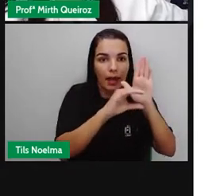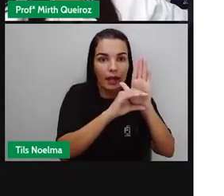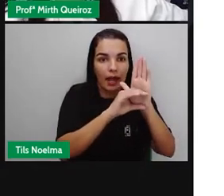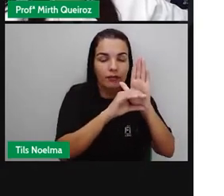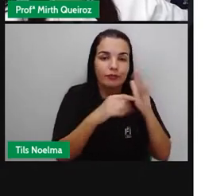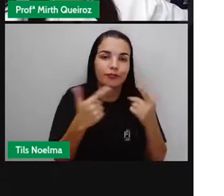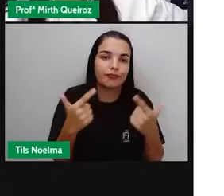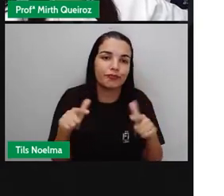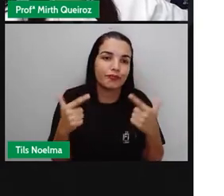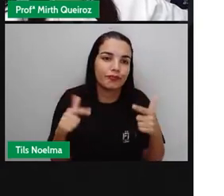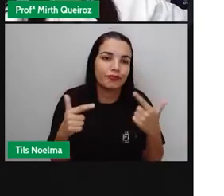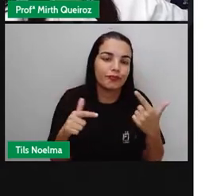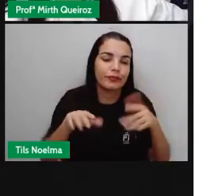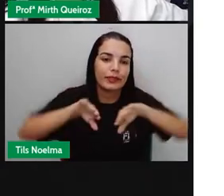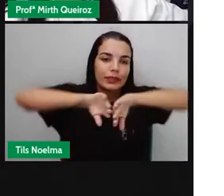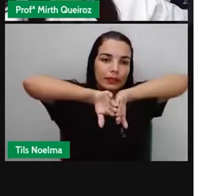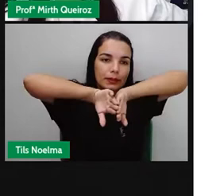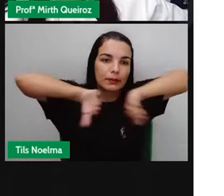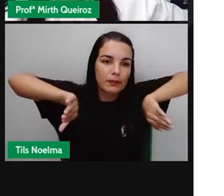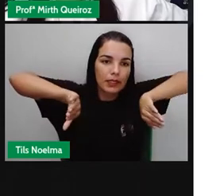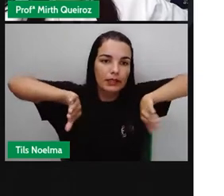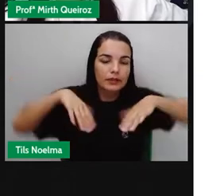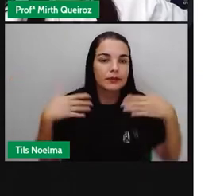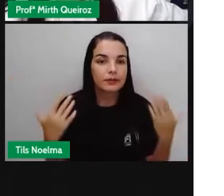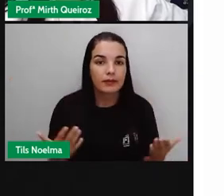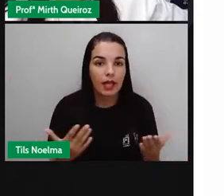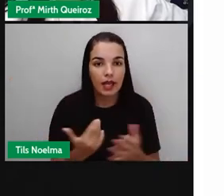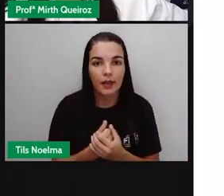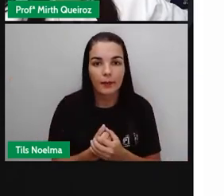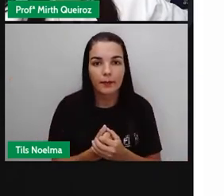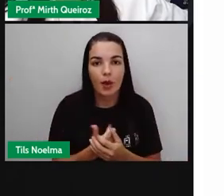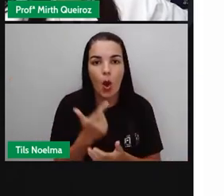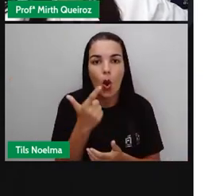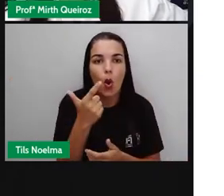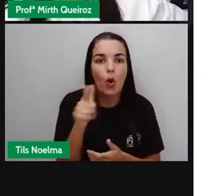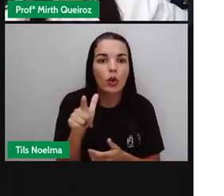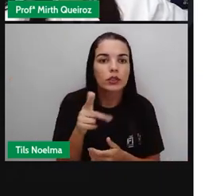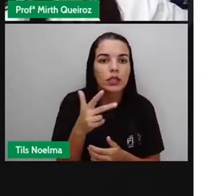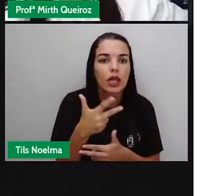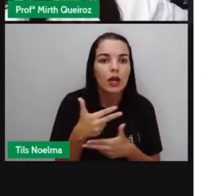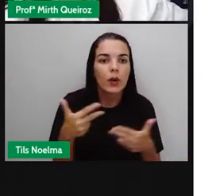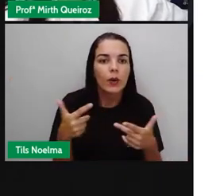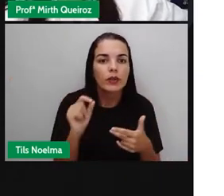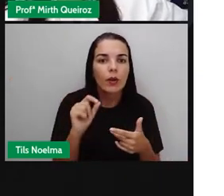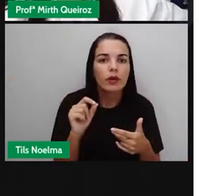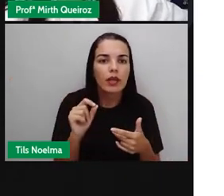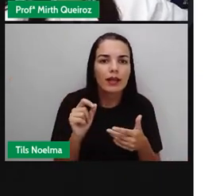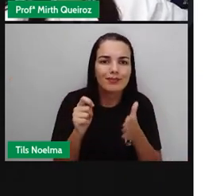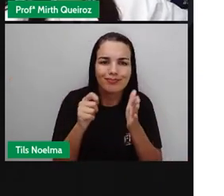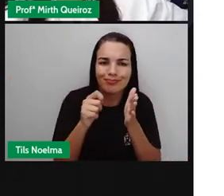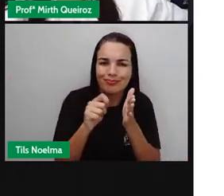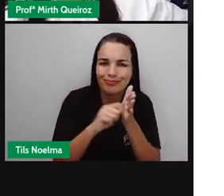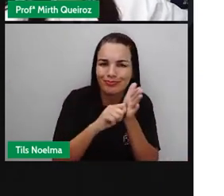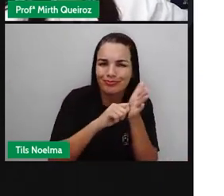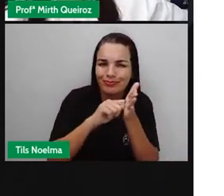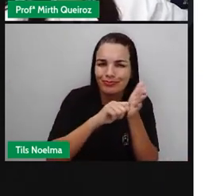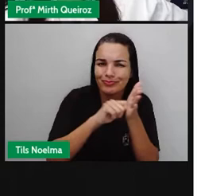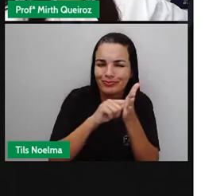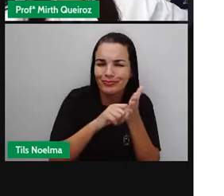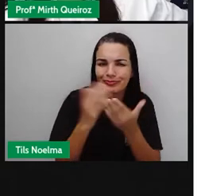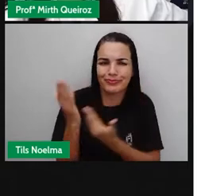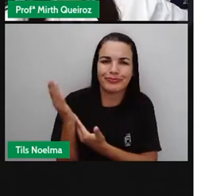Não tem espaçamento de parágrafo. Outra coisa que acontece nesse texto, a questão da rasura. Olha o que ele